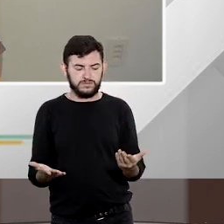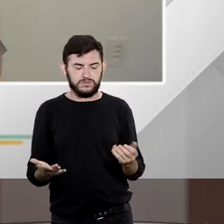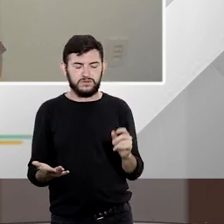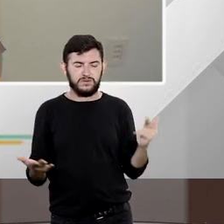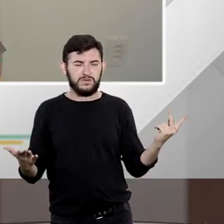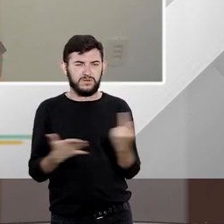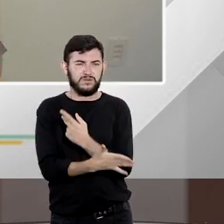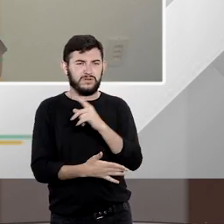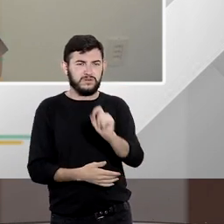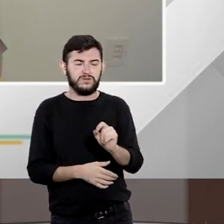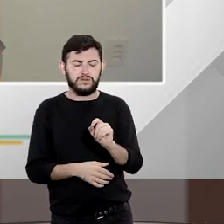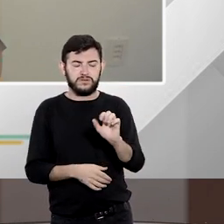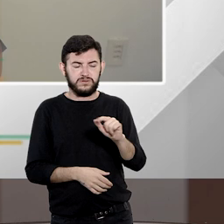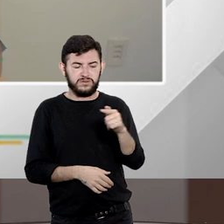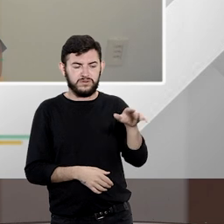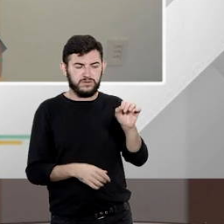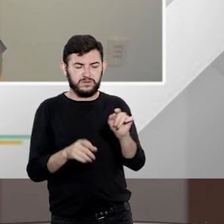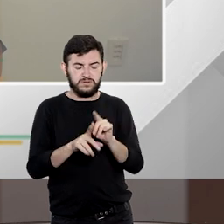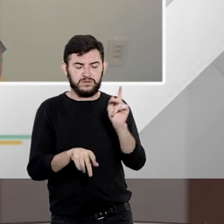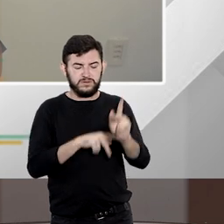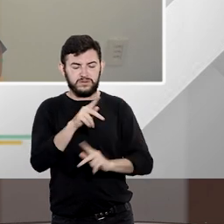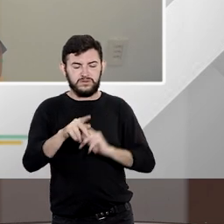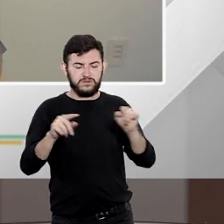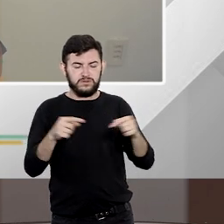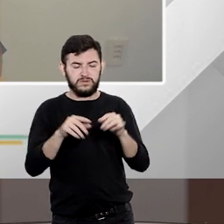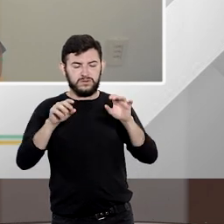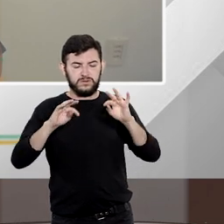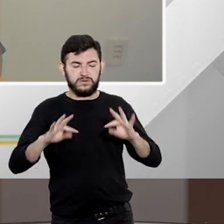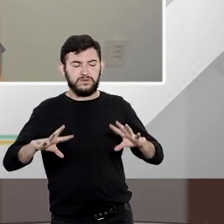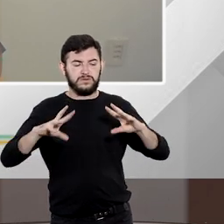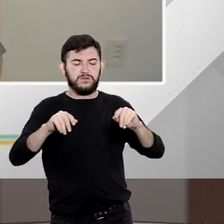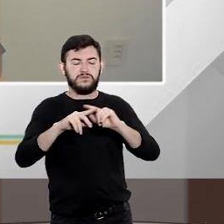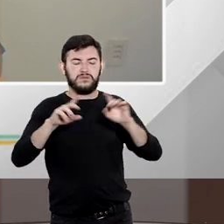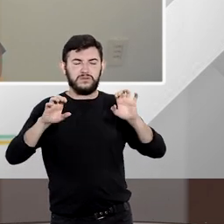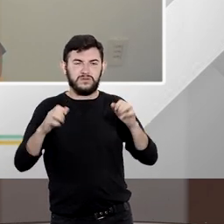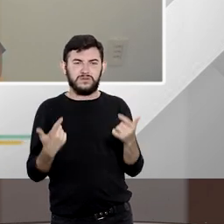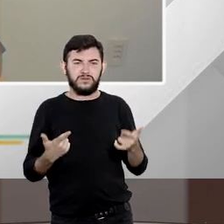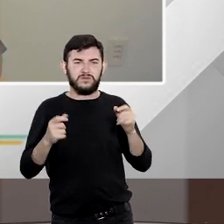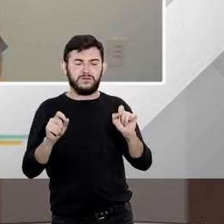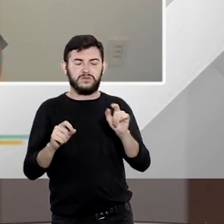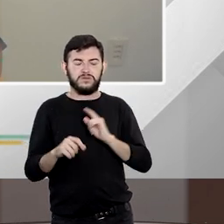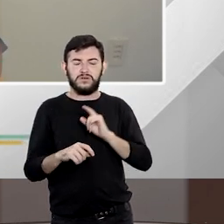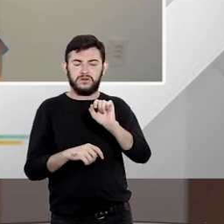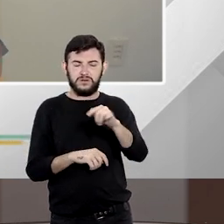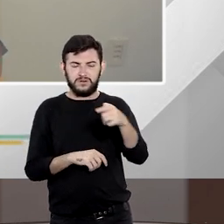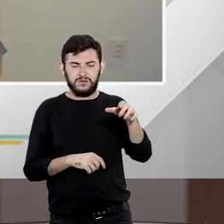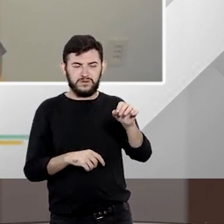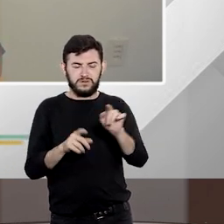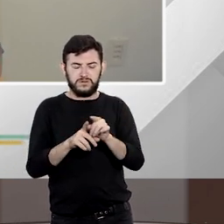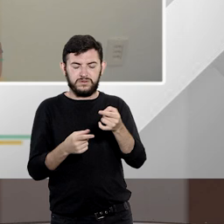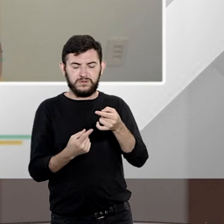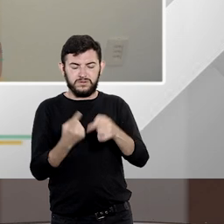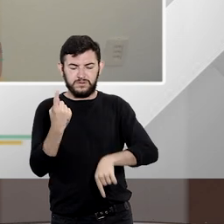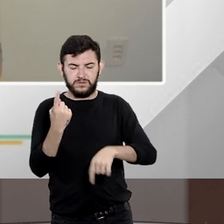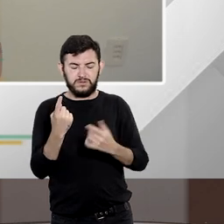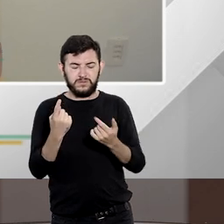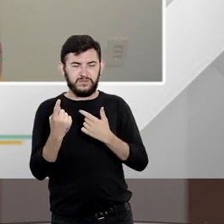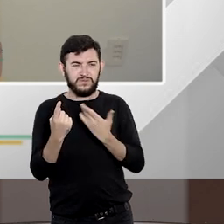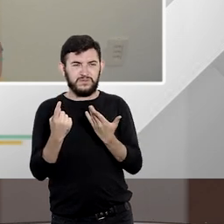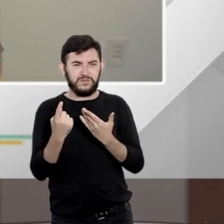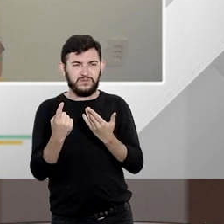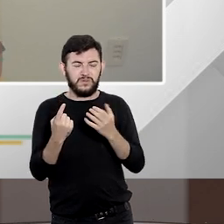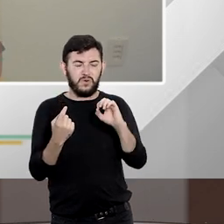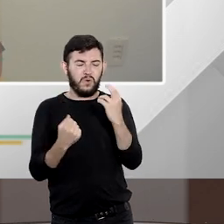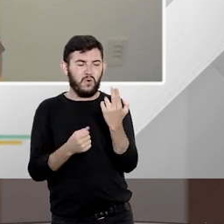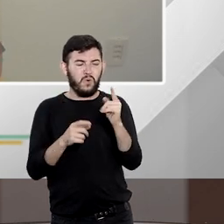vale para todos salvo salvo se a ação popular for julgada improcedente por insuficiência de provas aí nesse caso